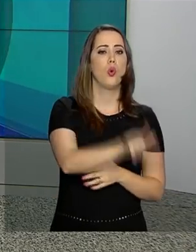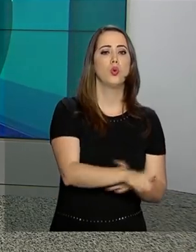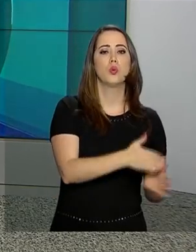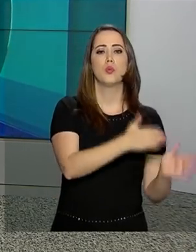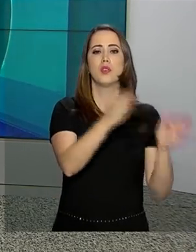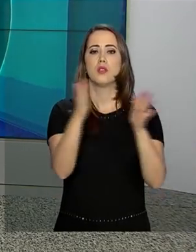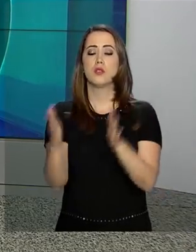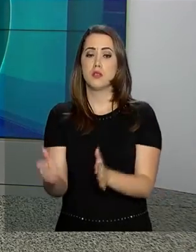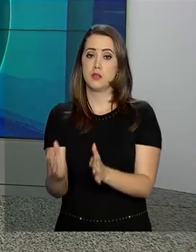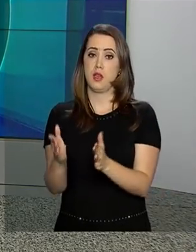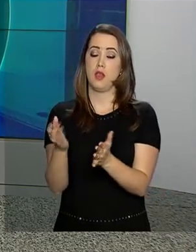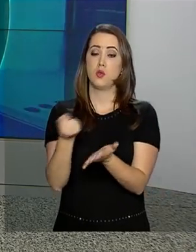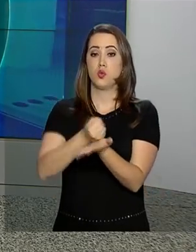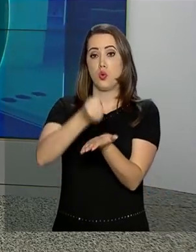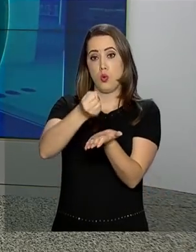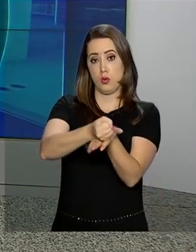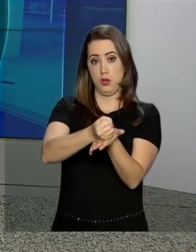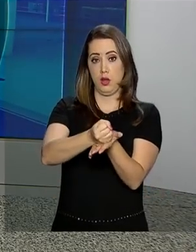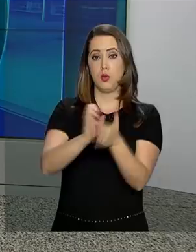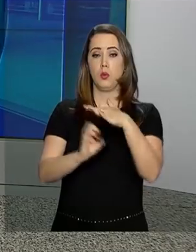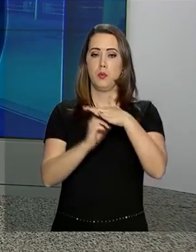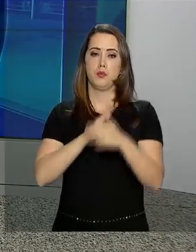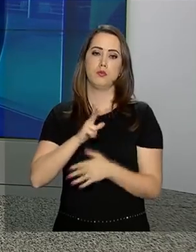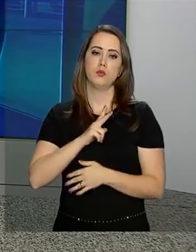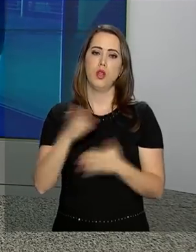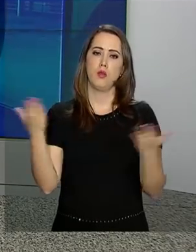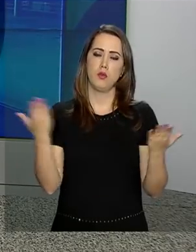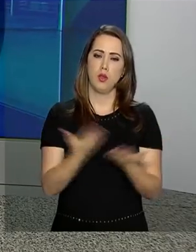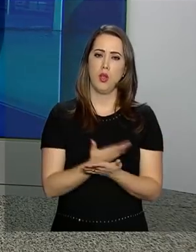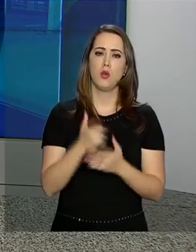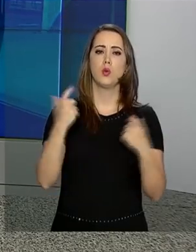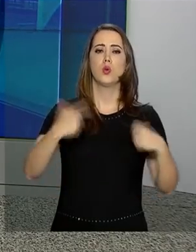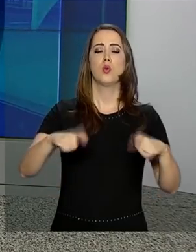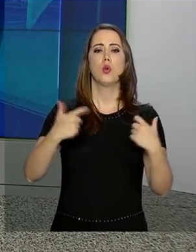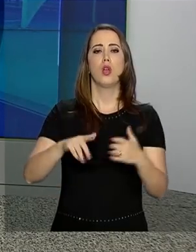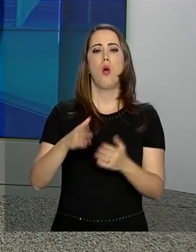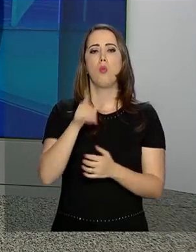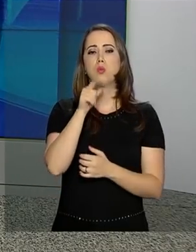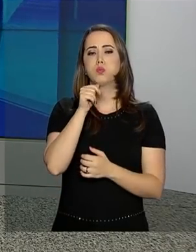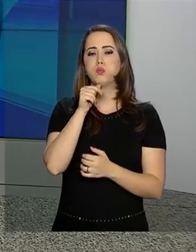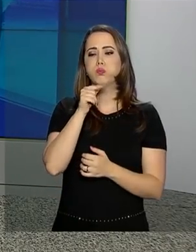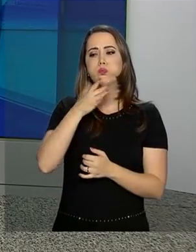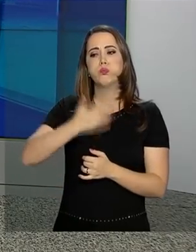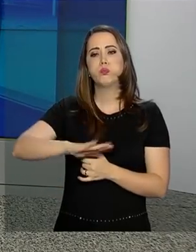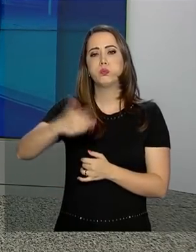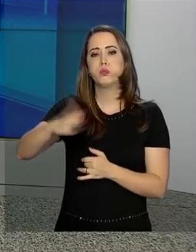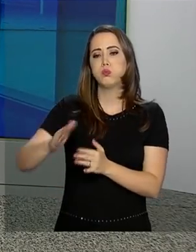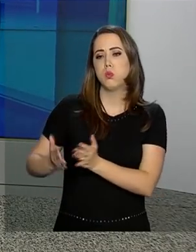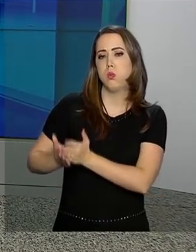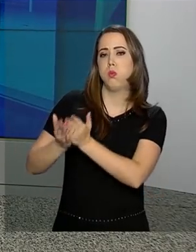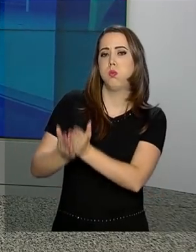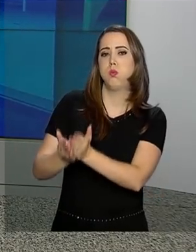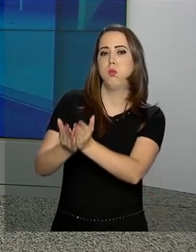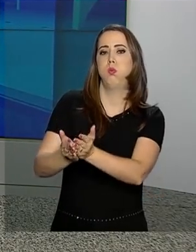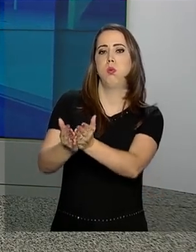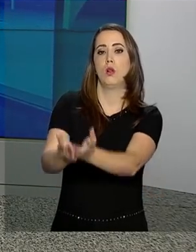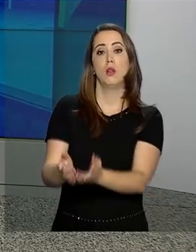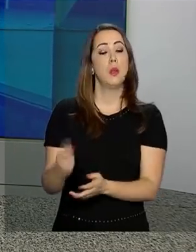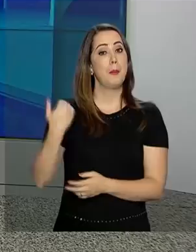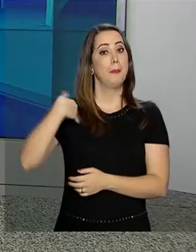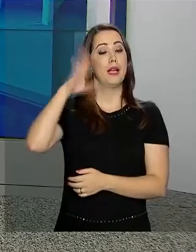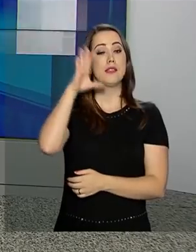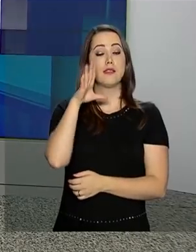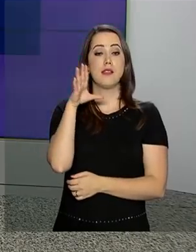etapa do processo de concessões, dessa vez vão ser terminais portuários. A ideia é dar maior agilidade no